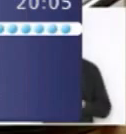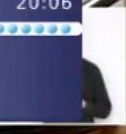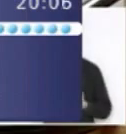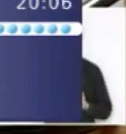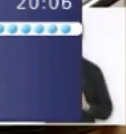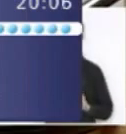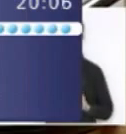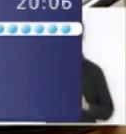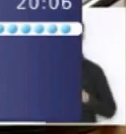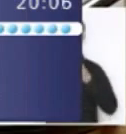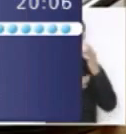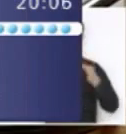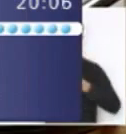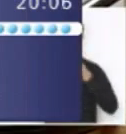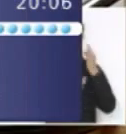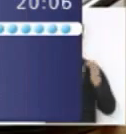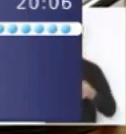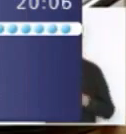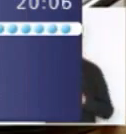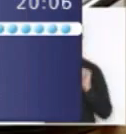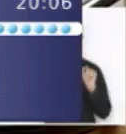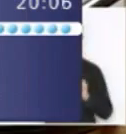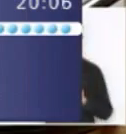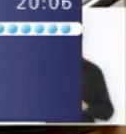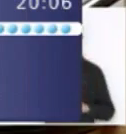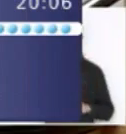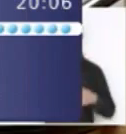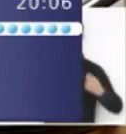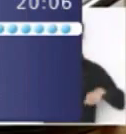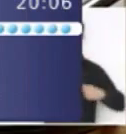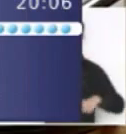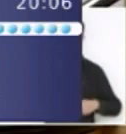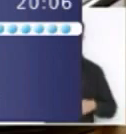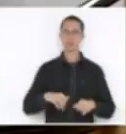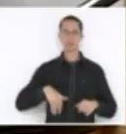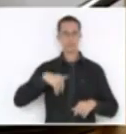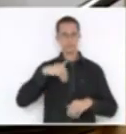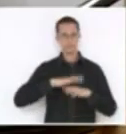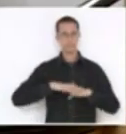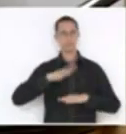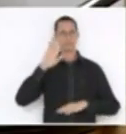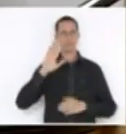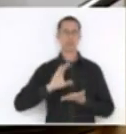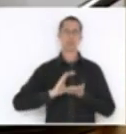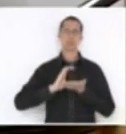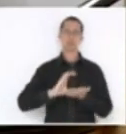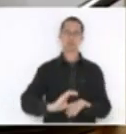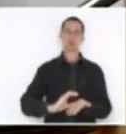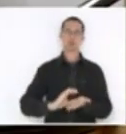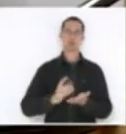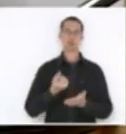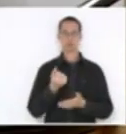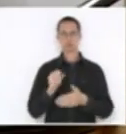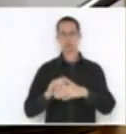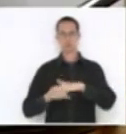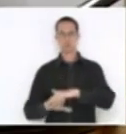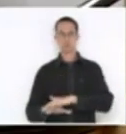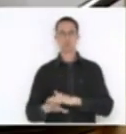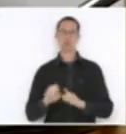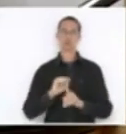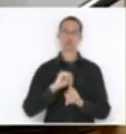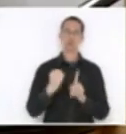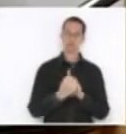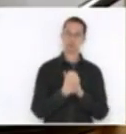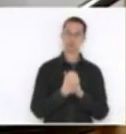a ideia de que é preciso colocar mais recursos no fundo social, para atender à